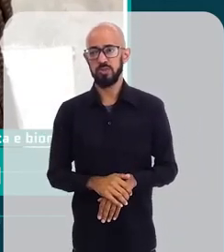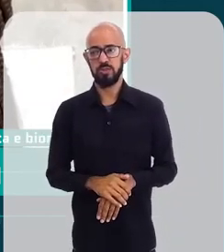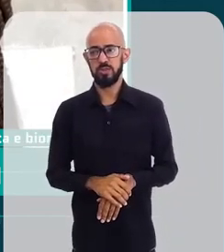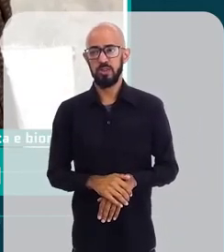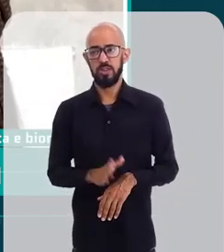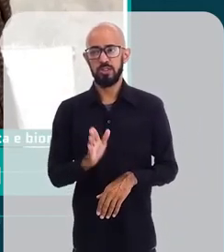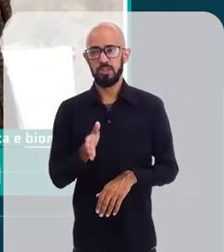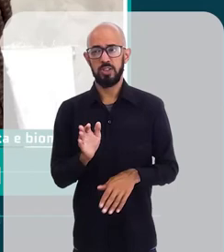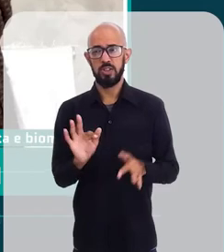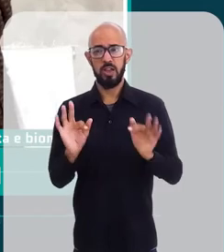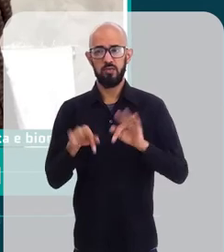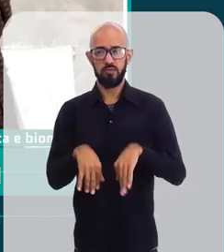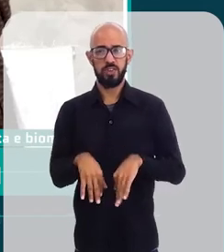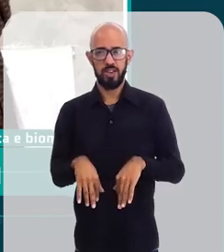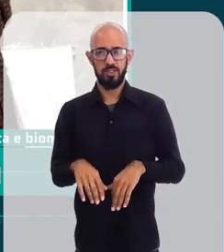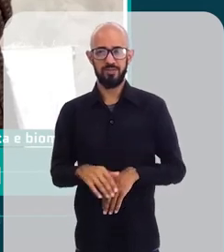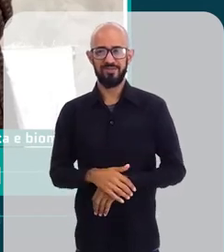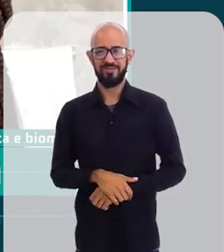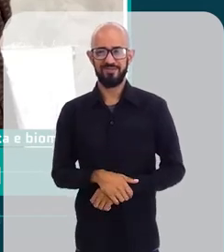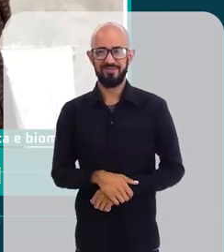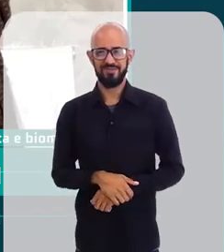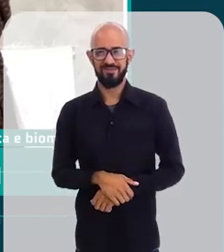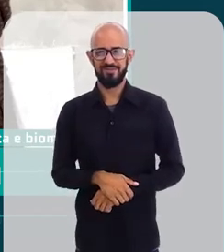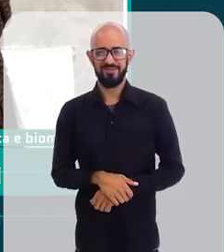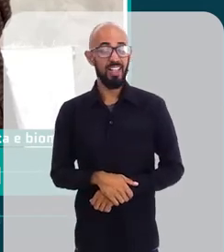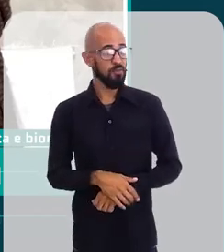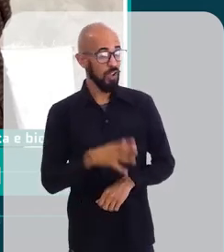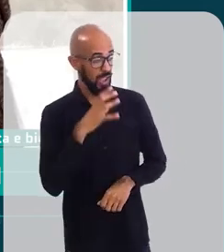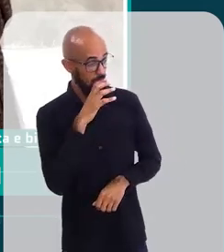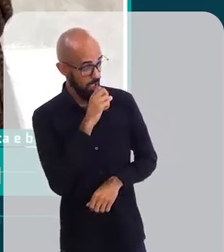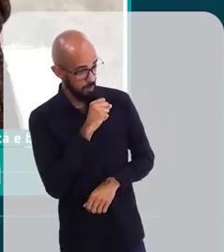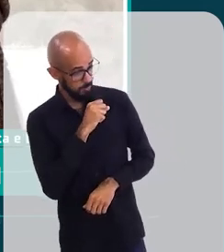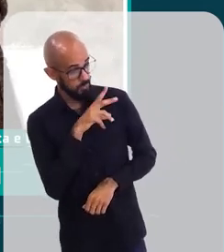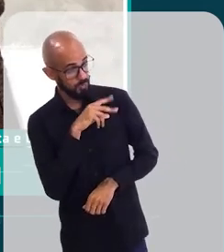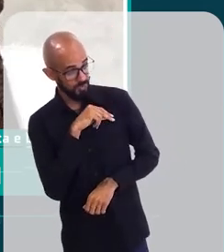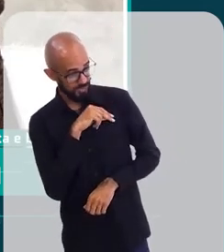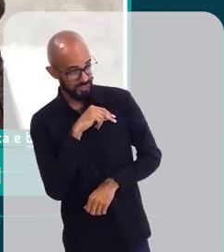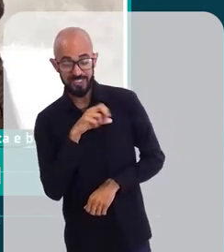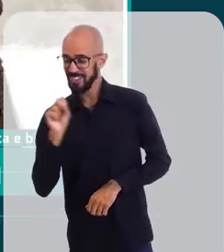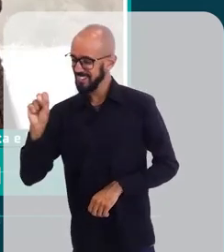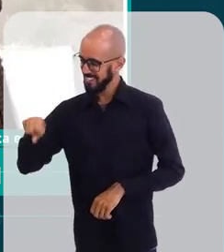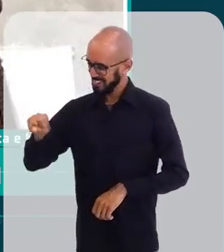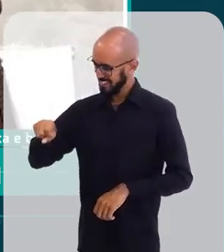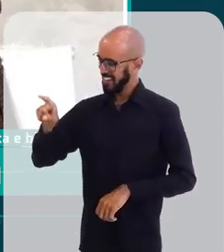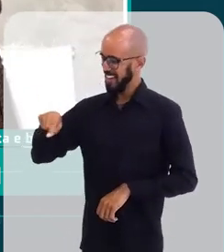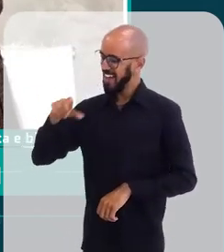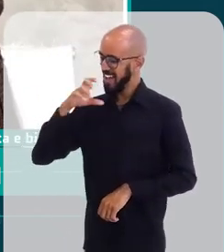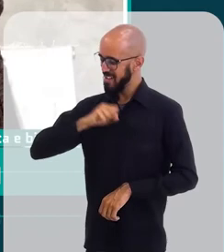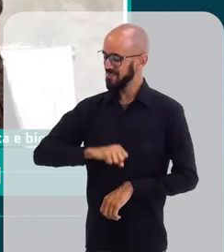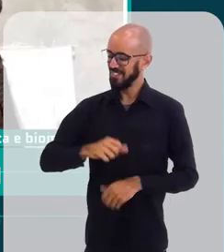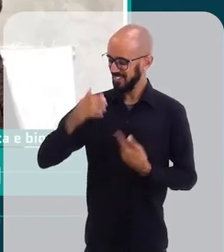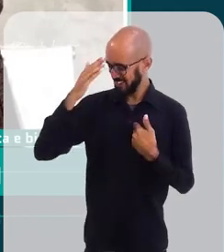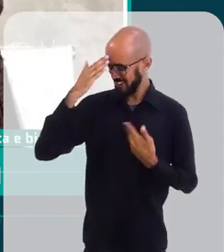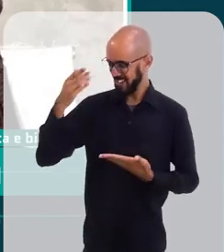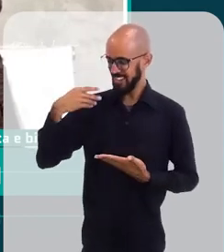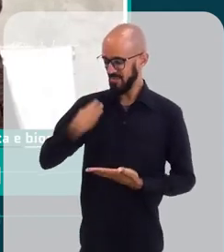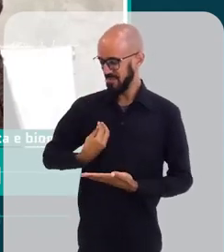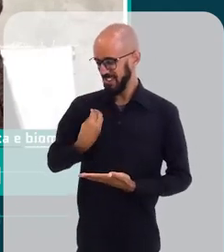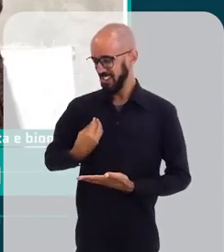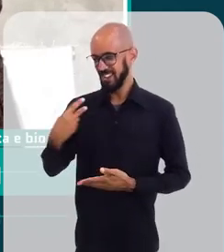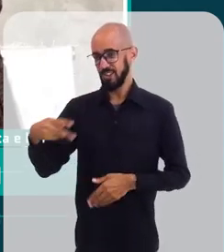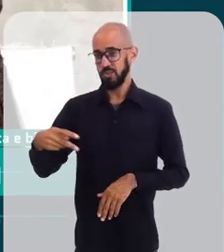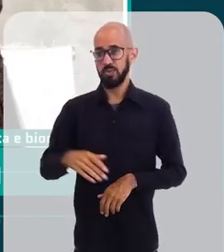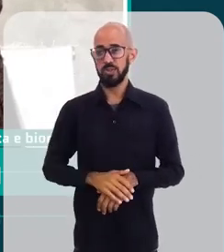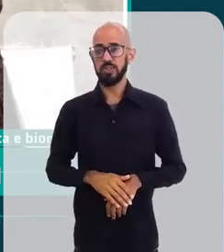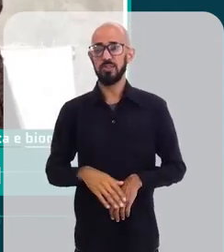A gente já chegou ao final. Olha, passou rápido mesmo. É muito rápido. Eu quero agradecer a presença de vocês e eu